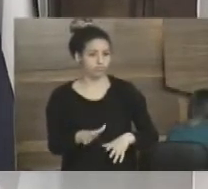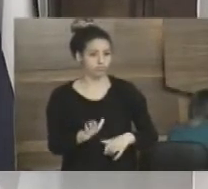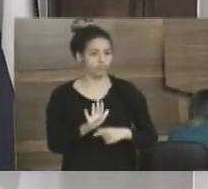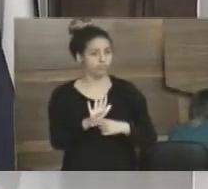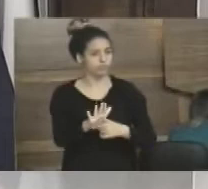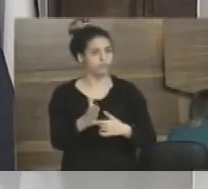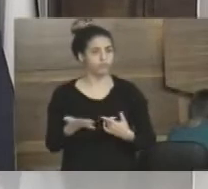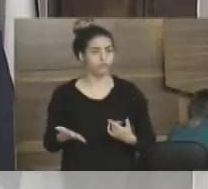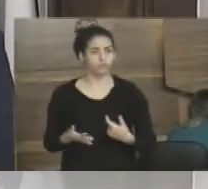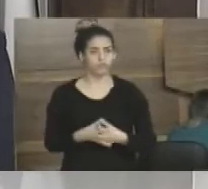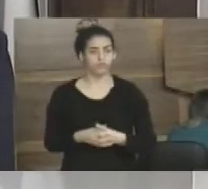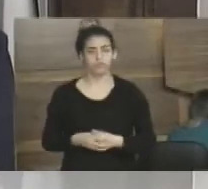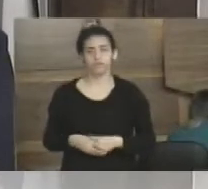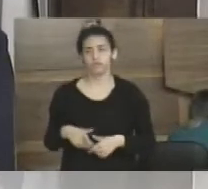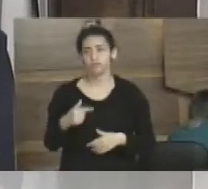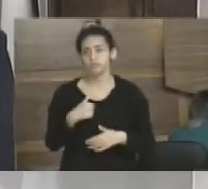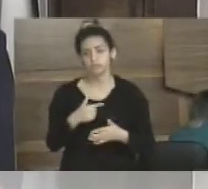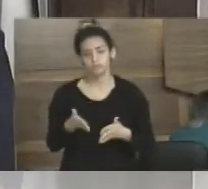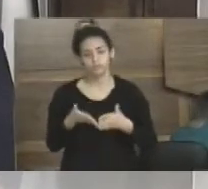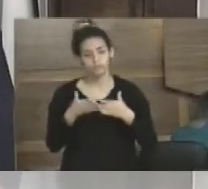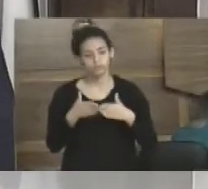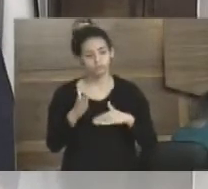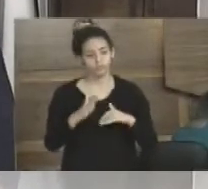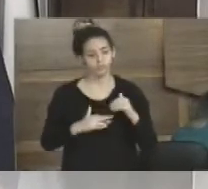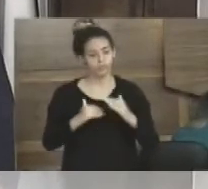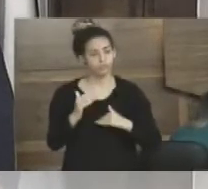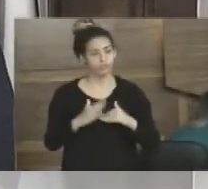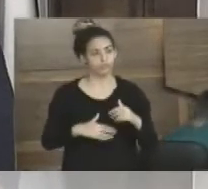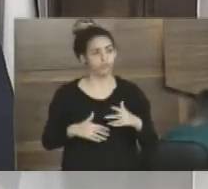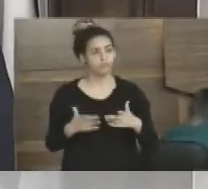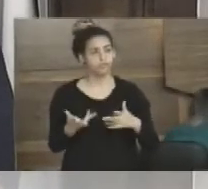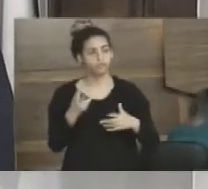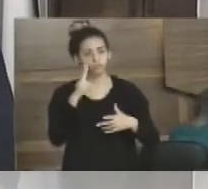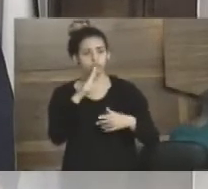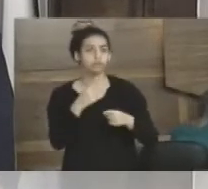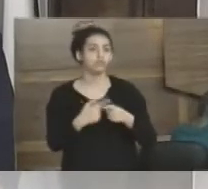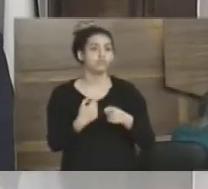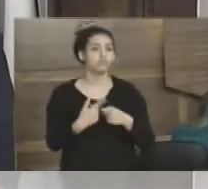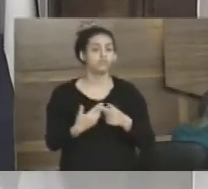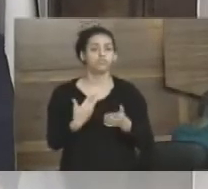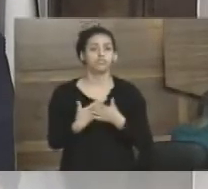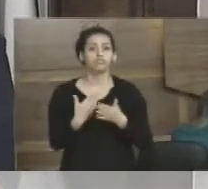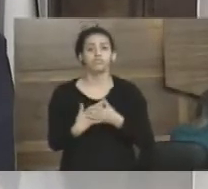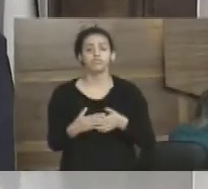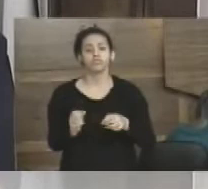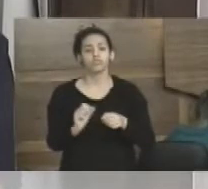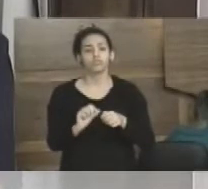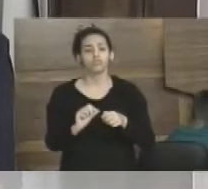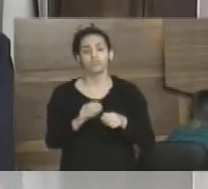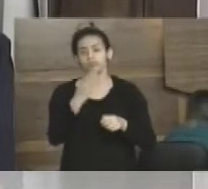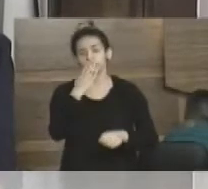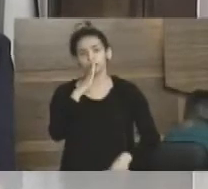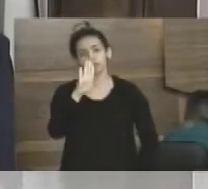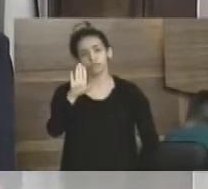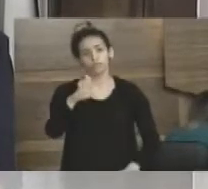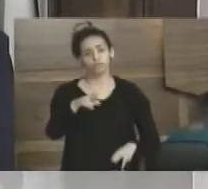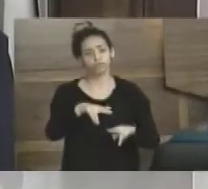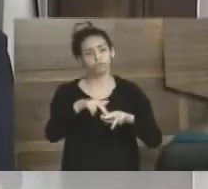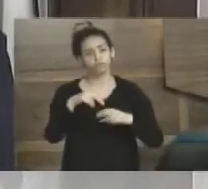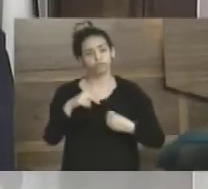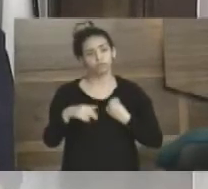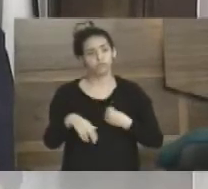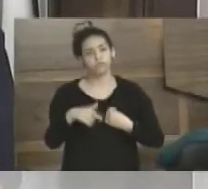contra. Então, assim, eu peço ao profissional de saúde que olhe, porque eles estudaram para isso, eles fizeram um juramento pela vida.